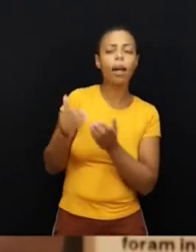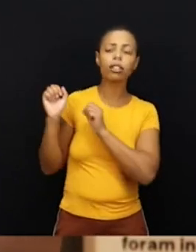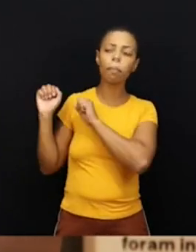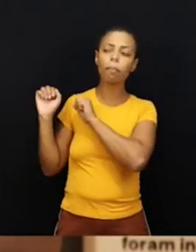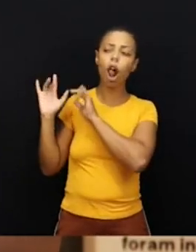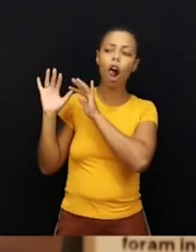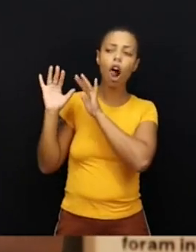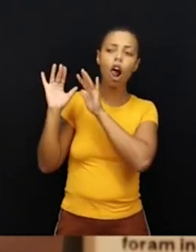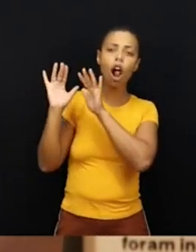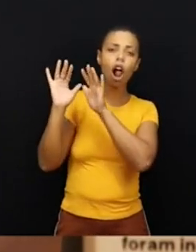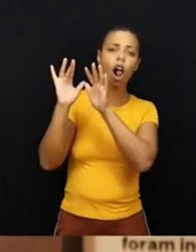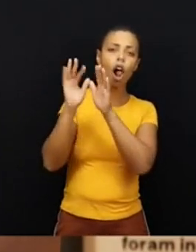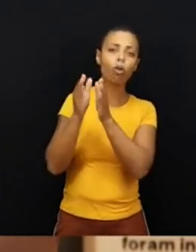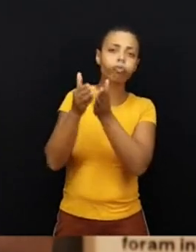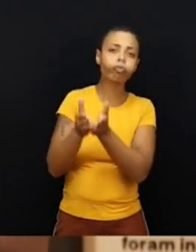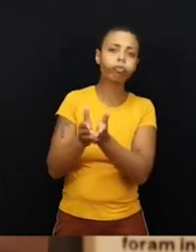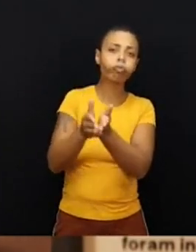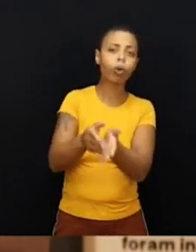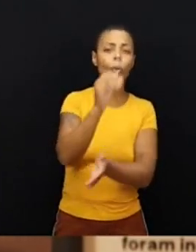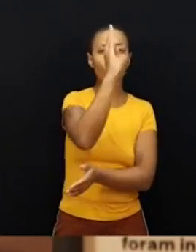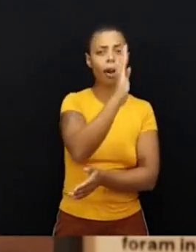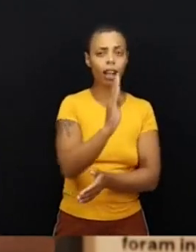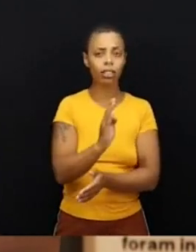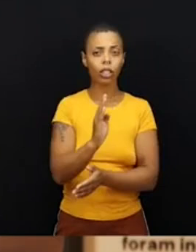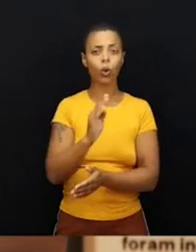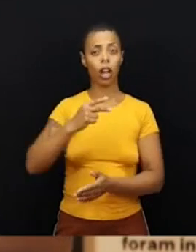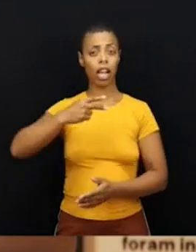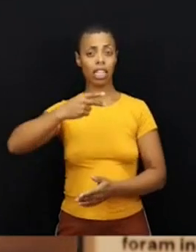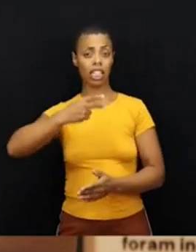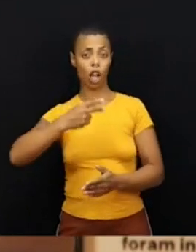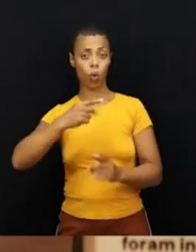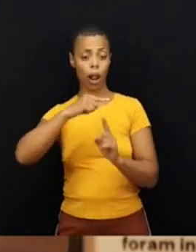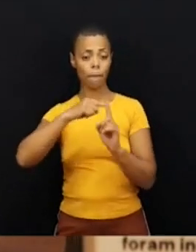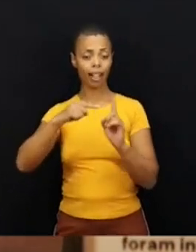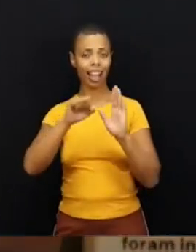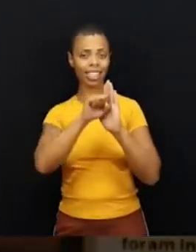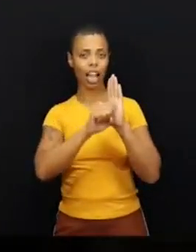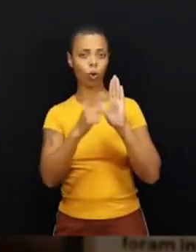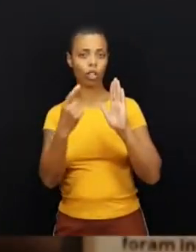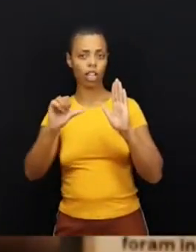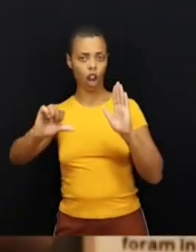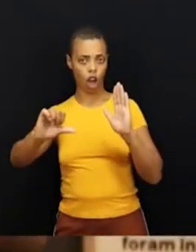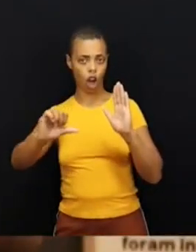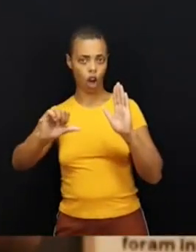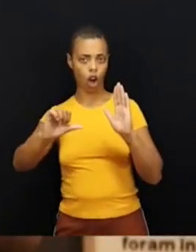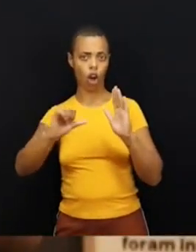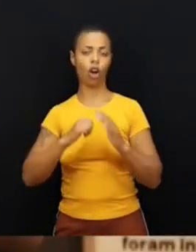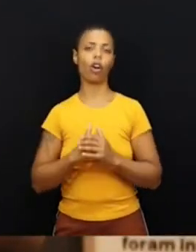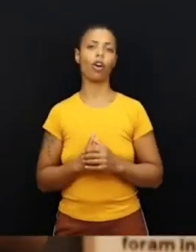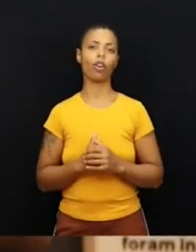para o Brasil durante a segunda metade do século XIX, tanto